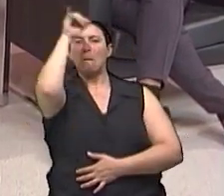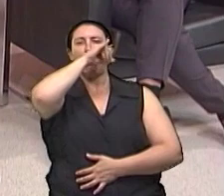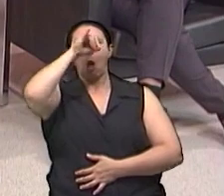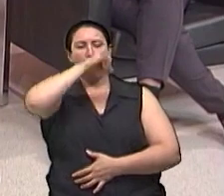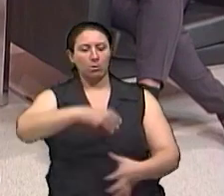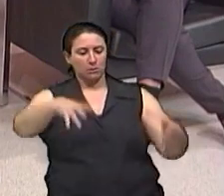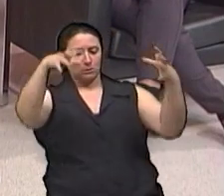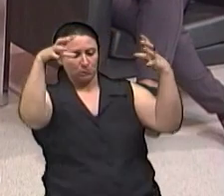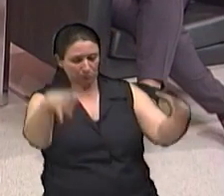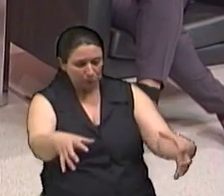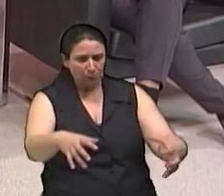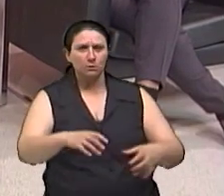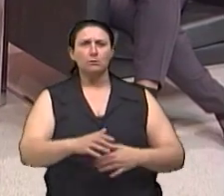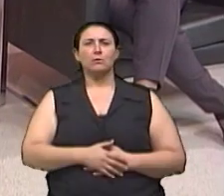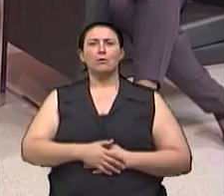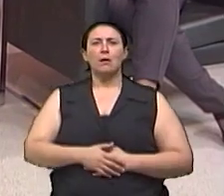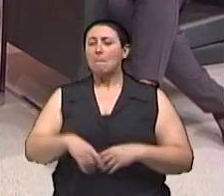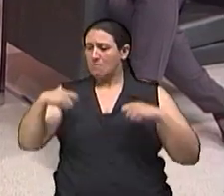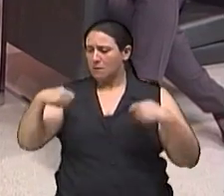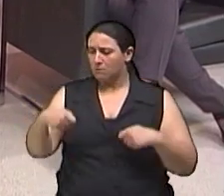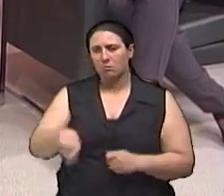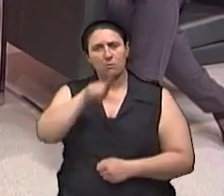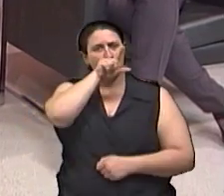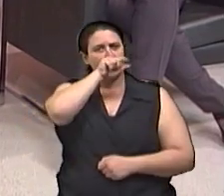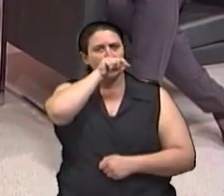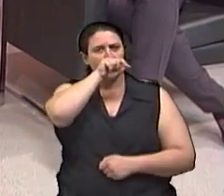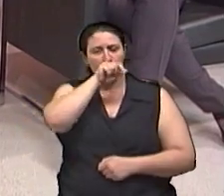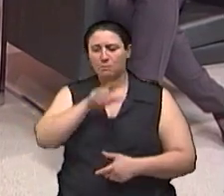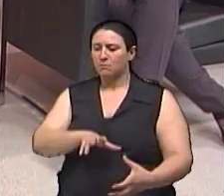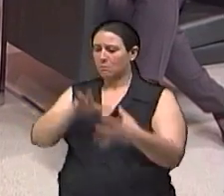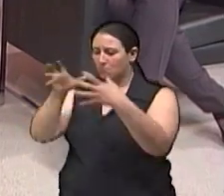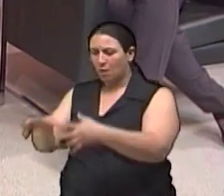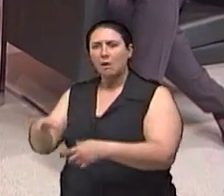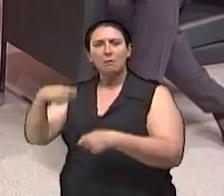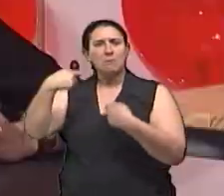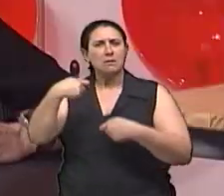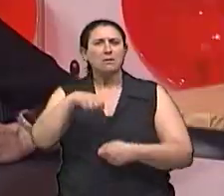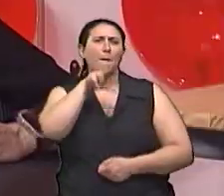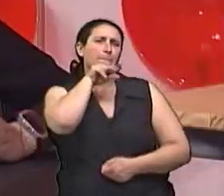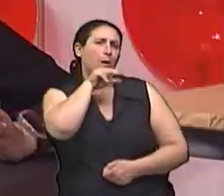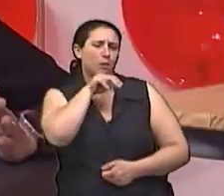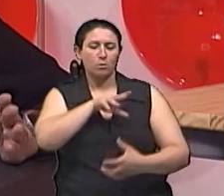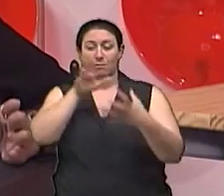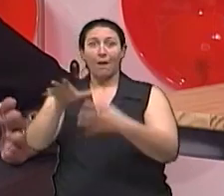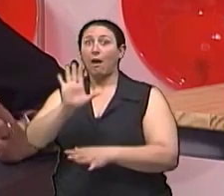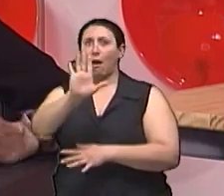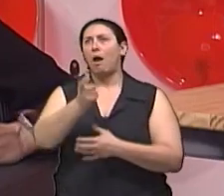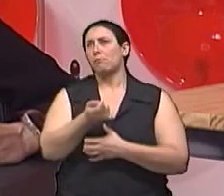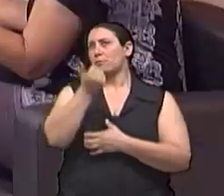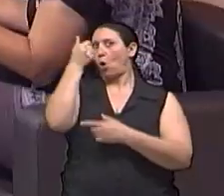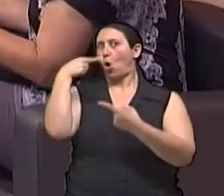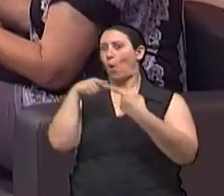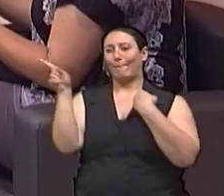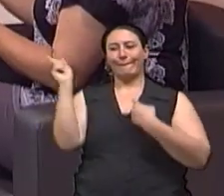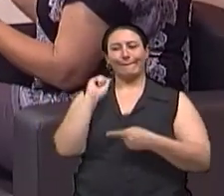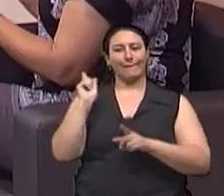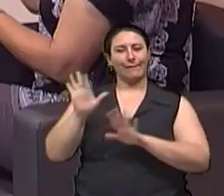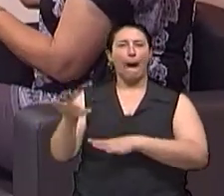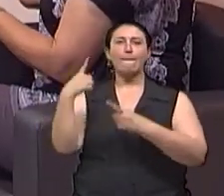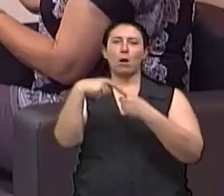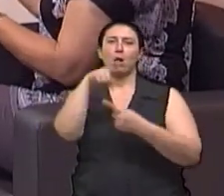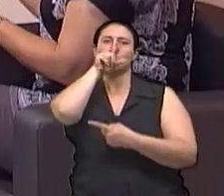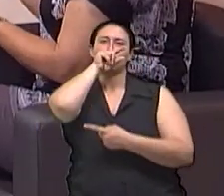carne Tem que ter galinha e patos Pode ter, porque sabe que cisca pra trás Diz que no primeiro do ano não é no Natal E